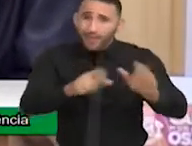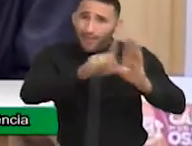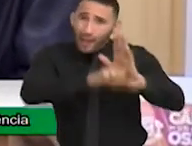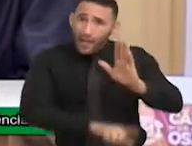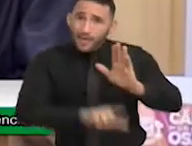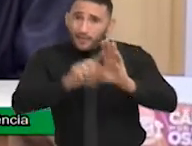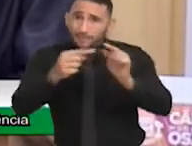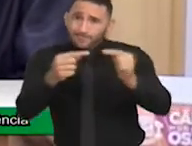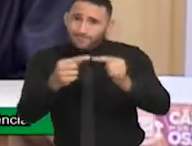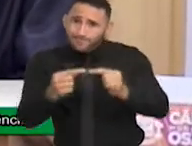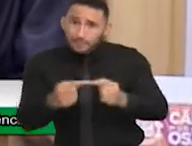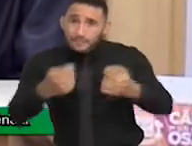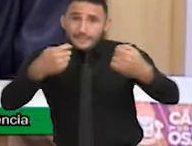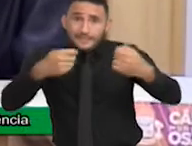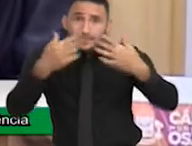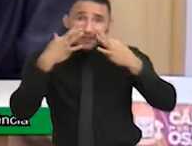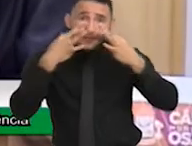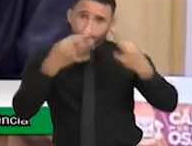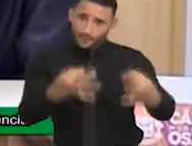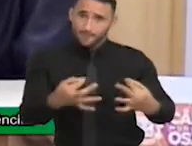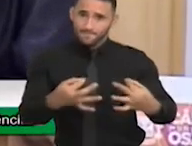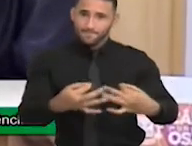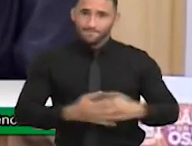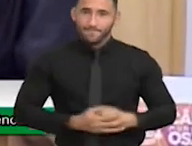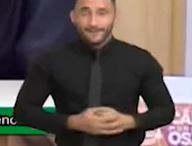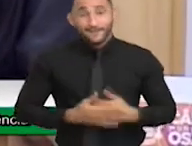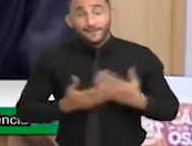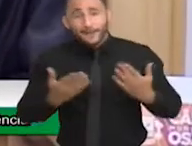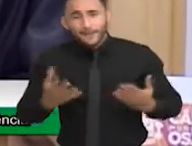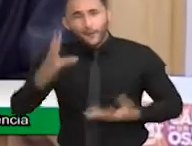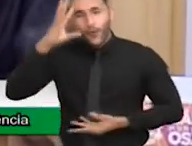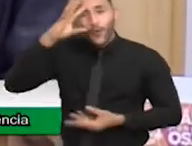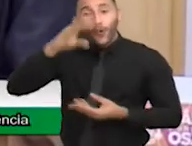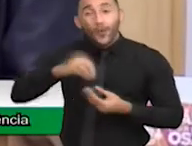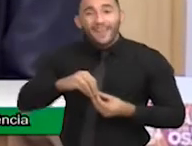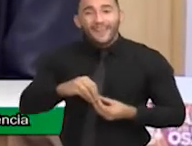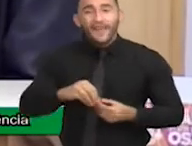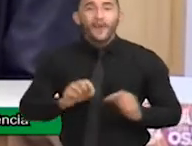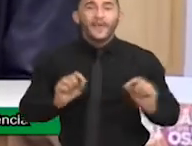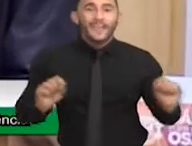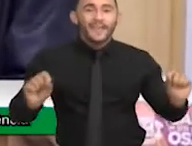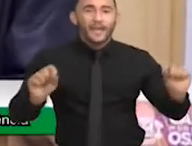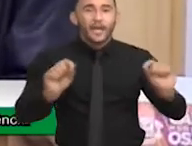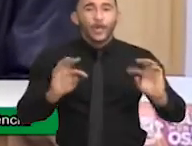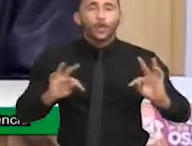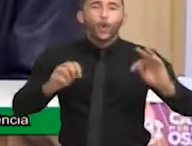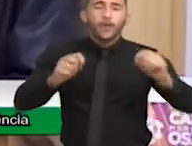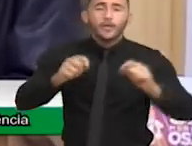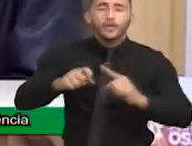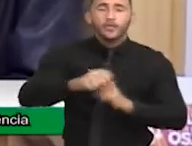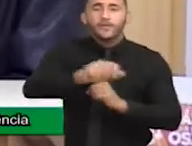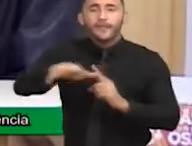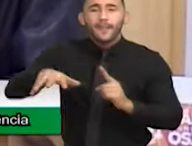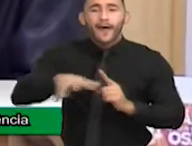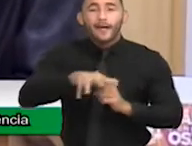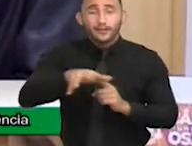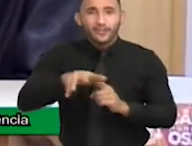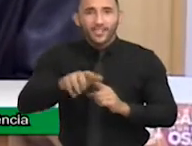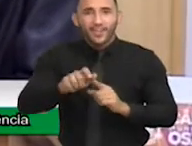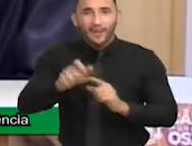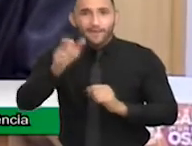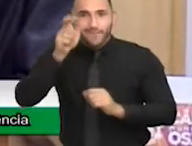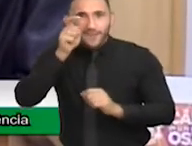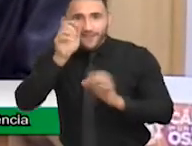precisa ser observado. tá bom? E aí, conclusão, a toda a sociedade que nos